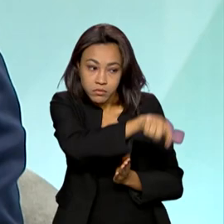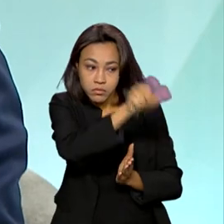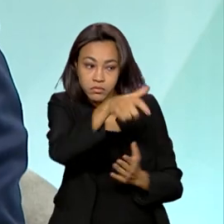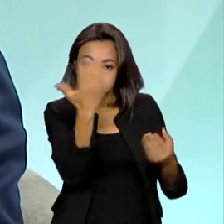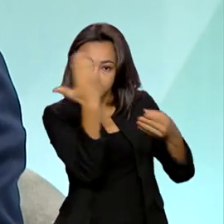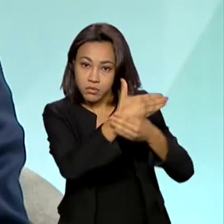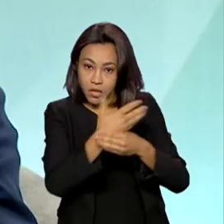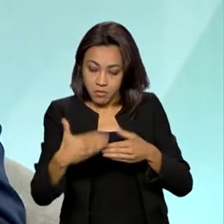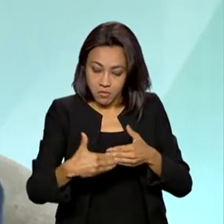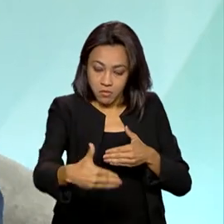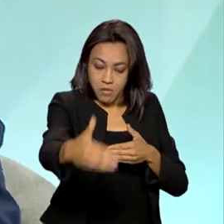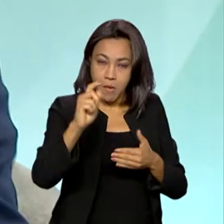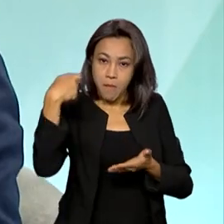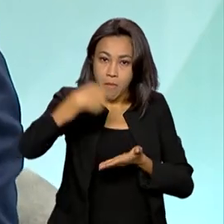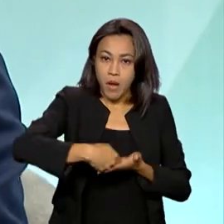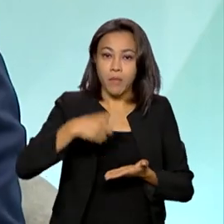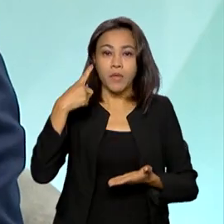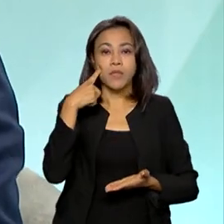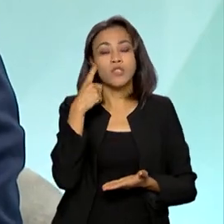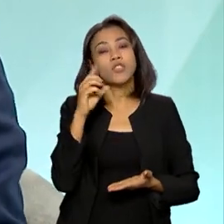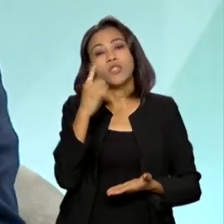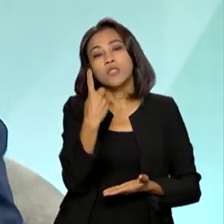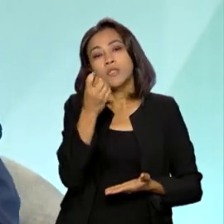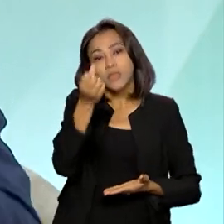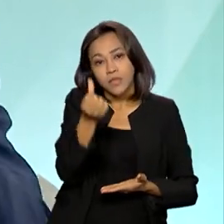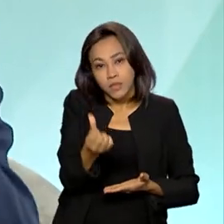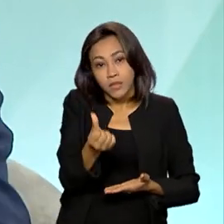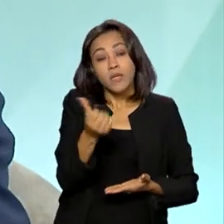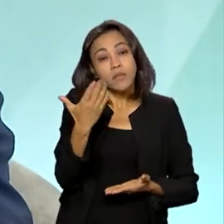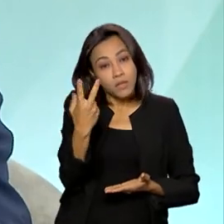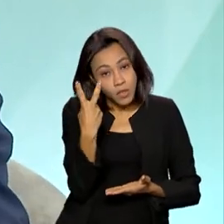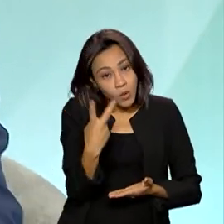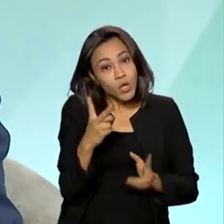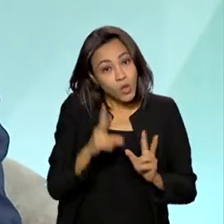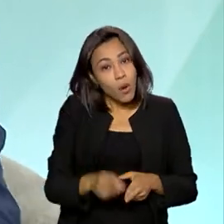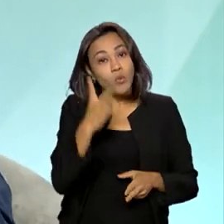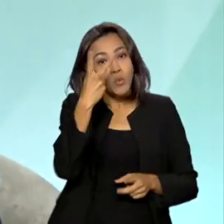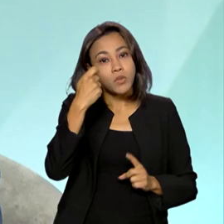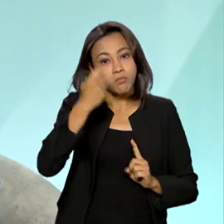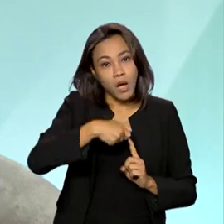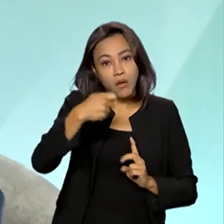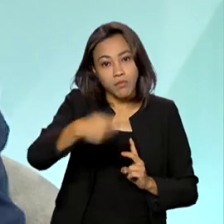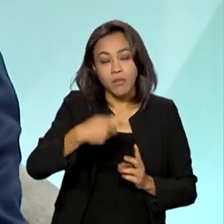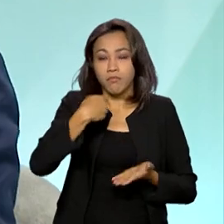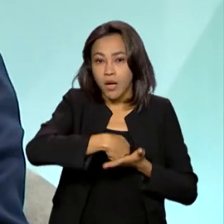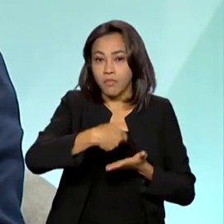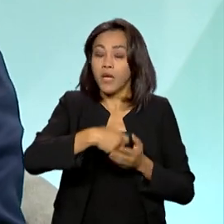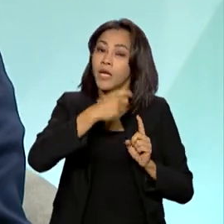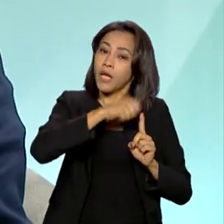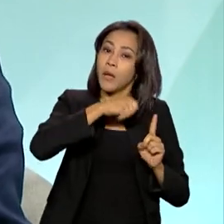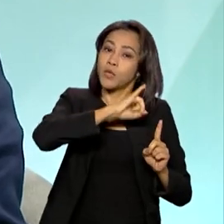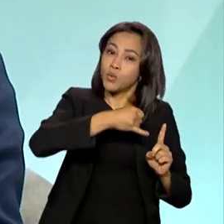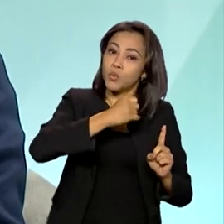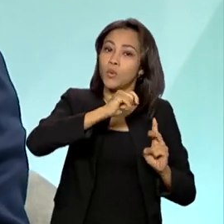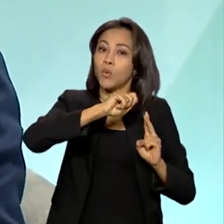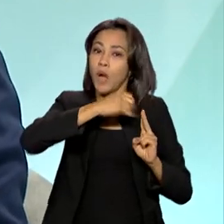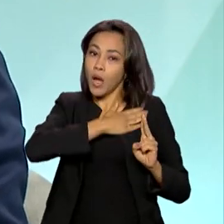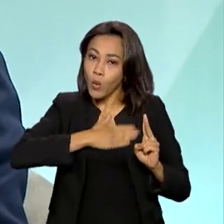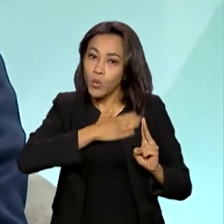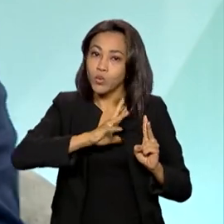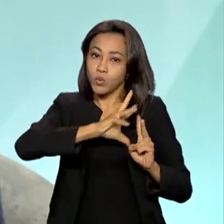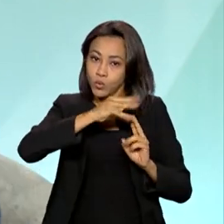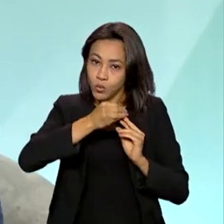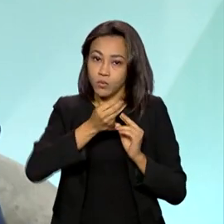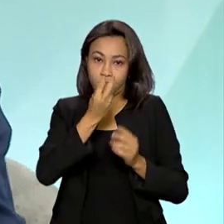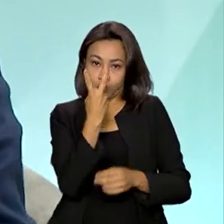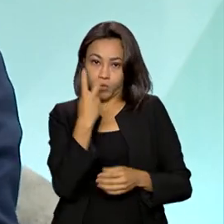no próximo dia 16 e também faremos de duas parcelas, a referente a julho e a referente a agosto e também pagaremos no